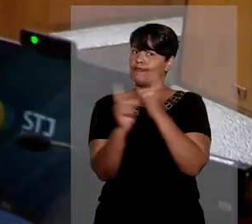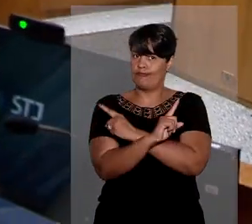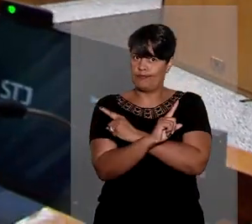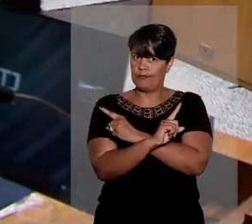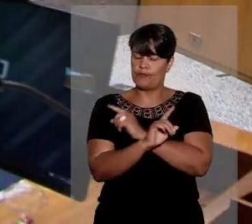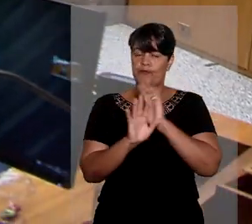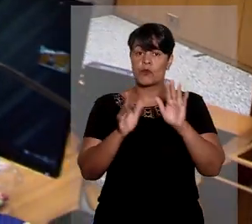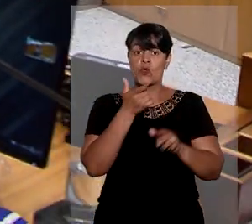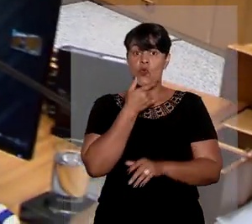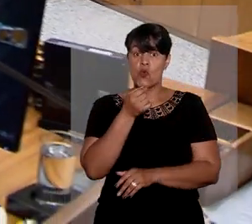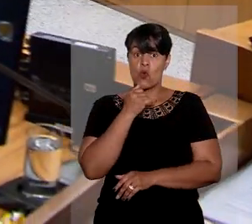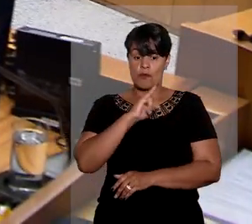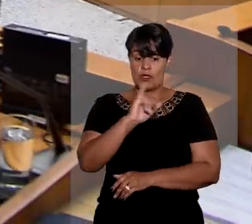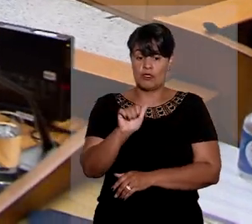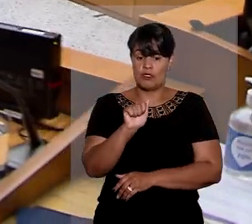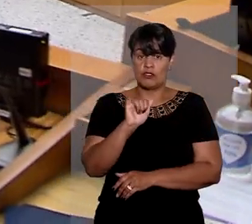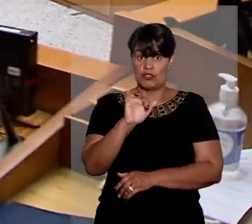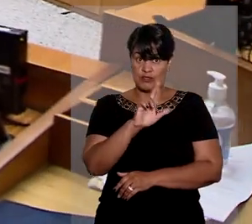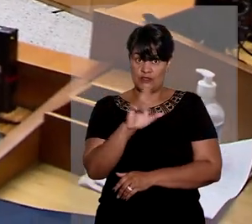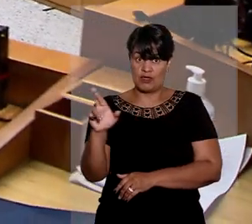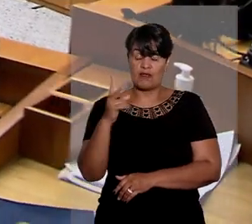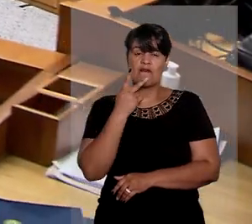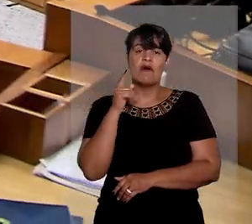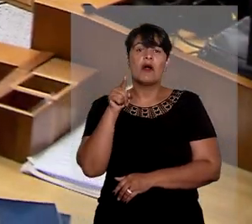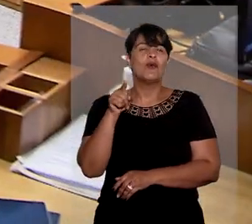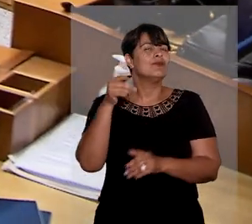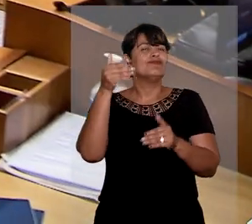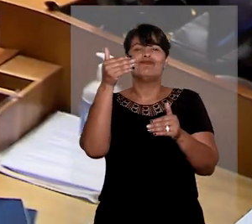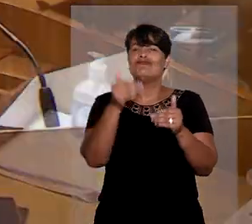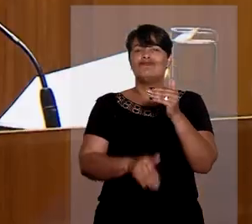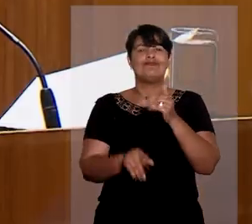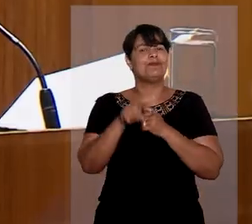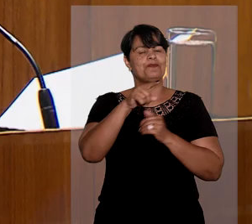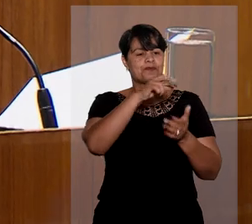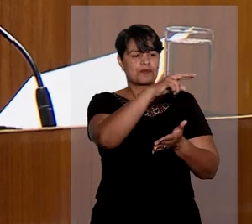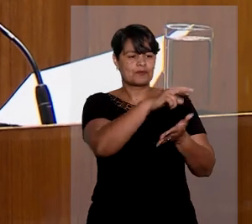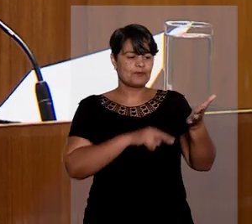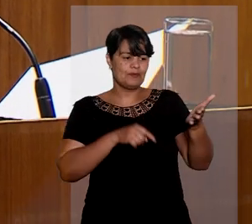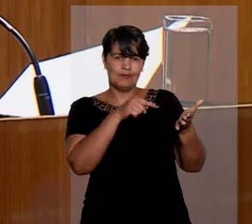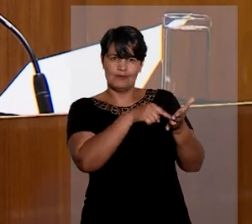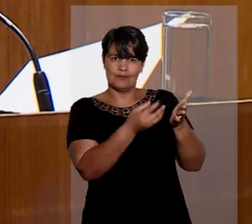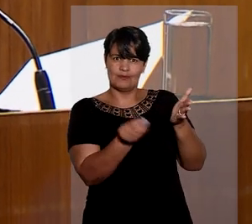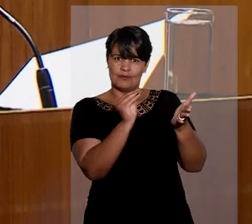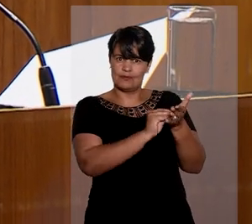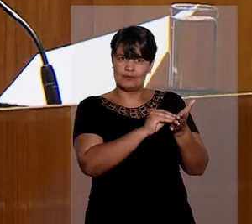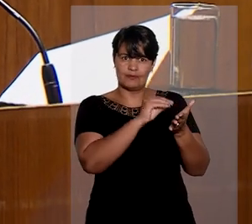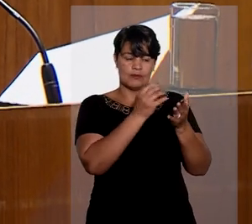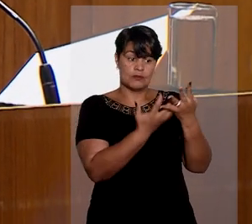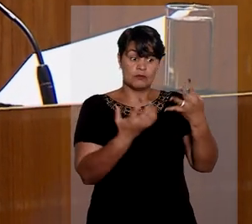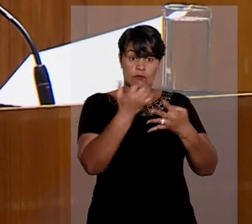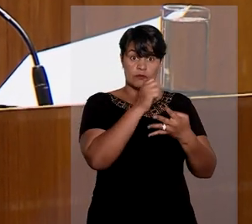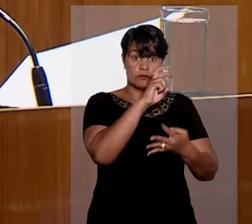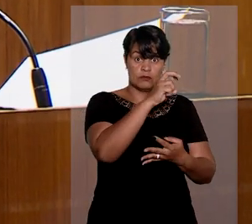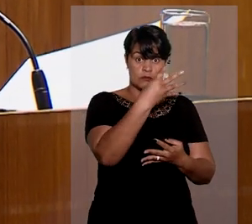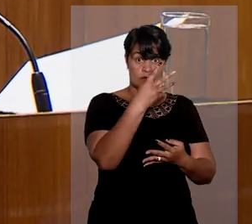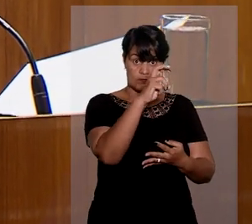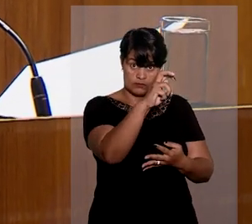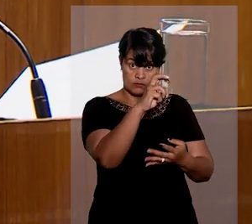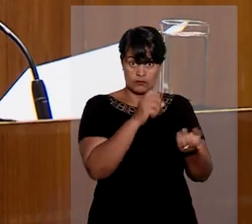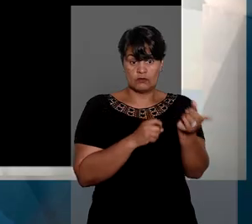Soares Júnior destacou a incompatibilidade entre a redação da súmula 545 e da súmula